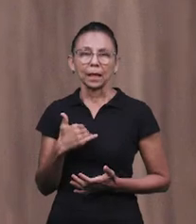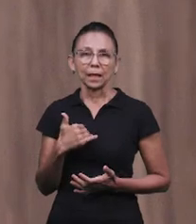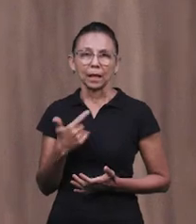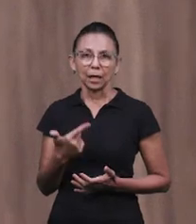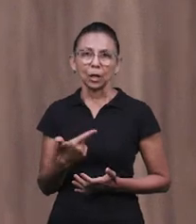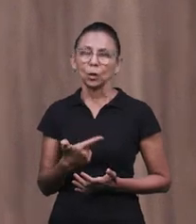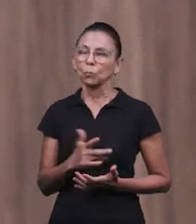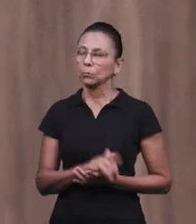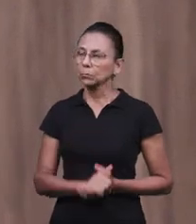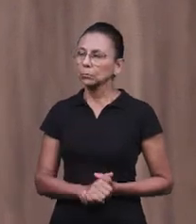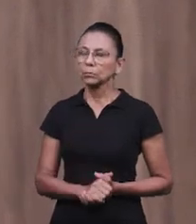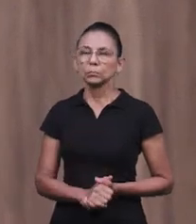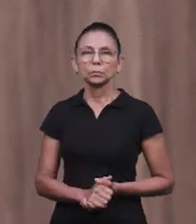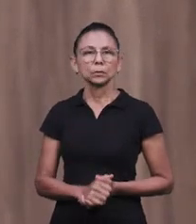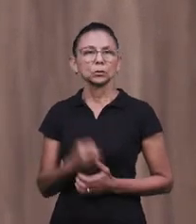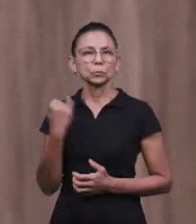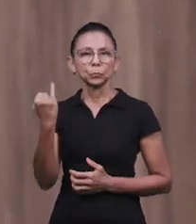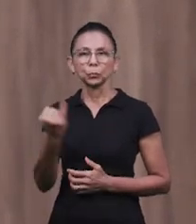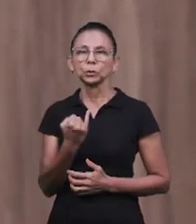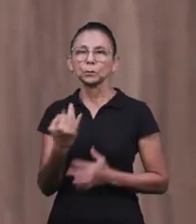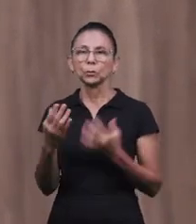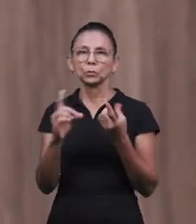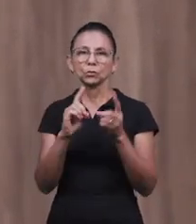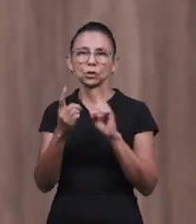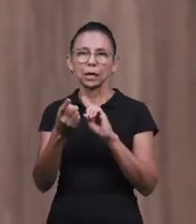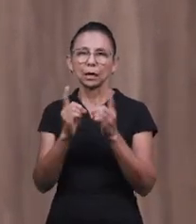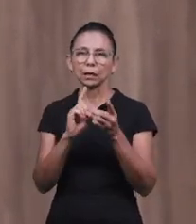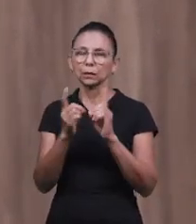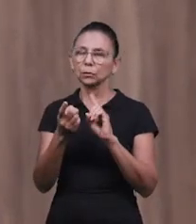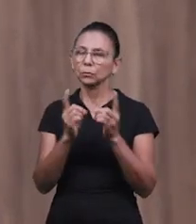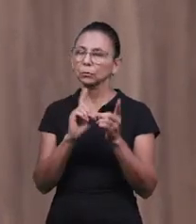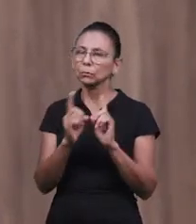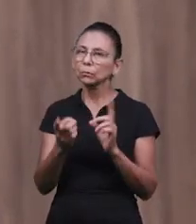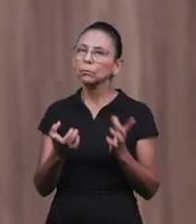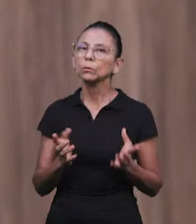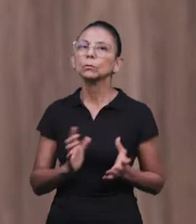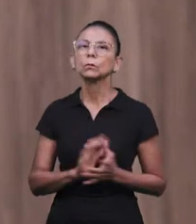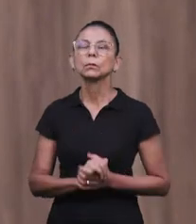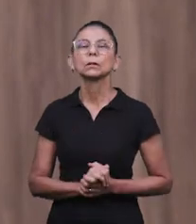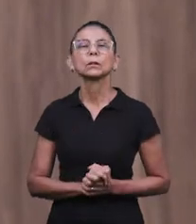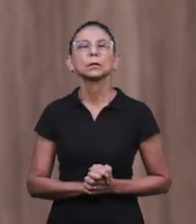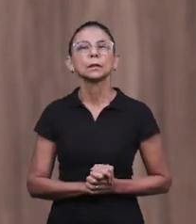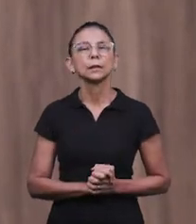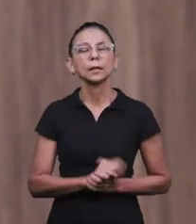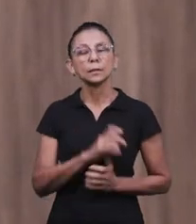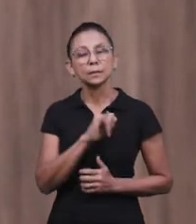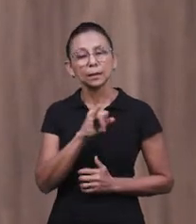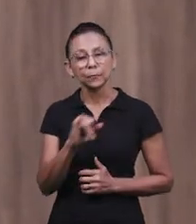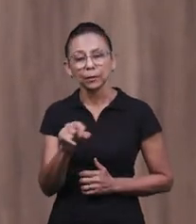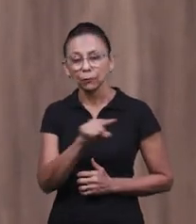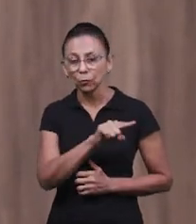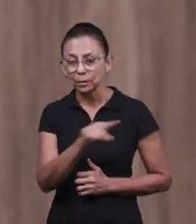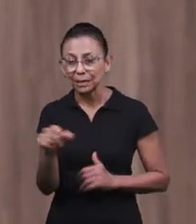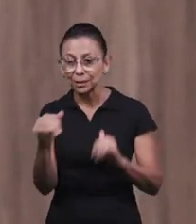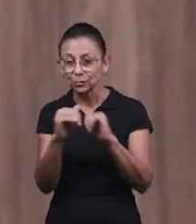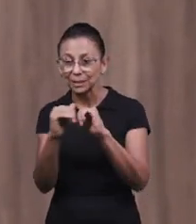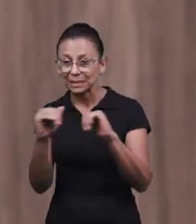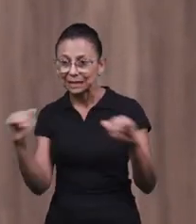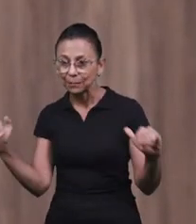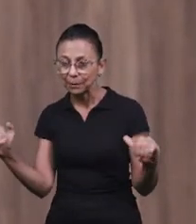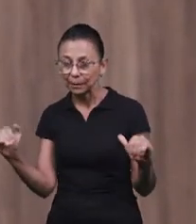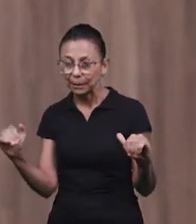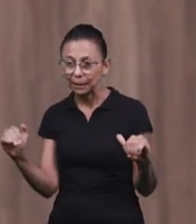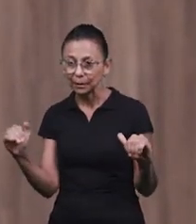sou muito adepta à parte do diálogo. O diálogo com as crianças, falando a referente que eles são separados,